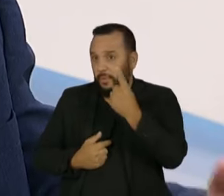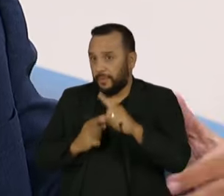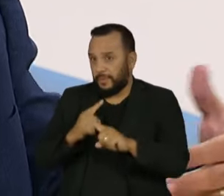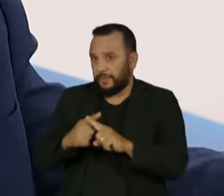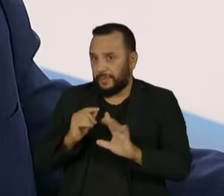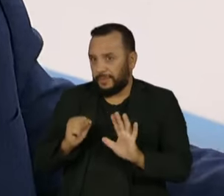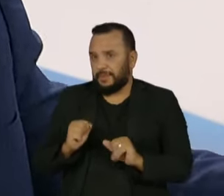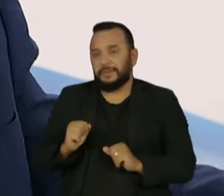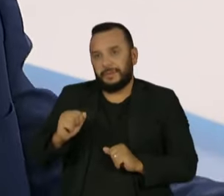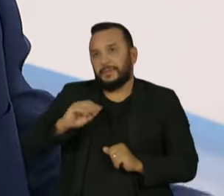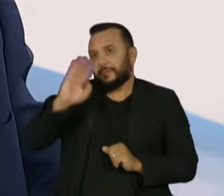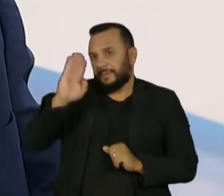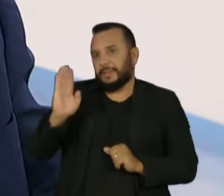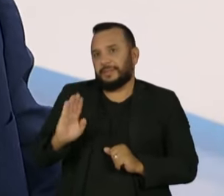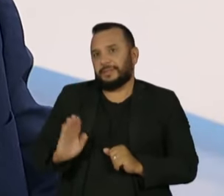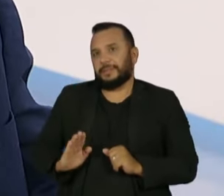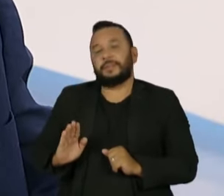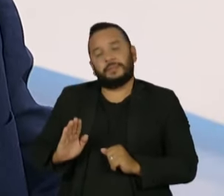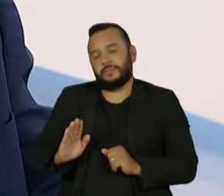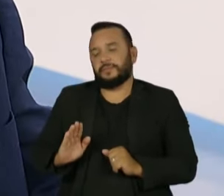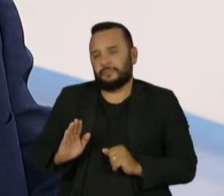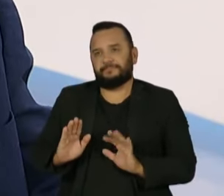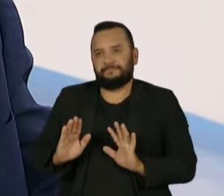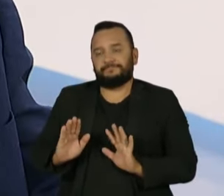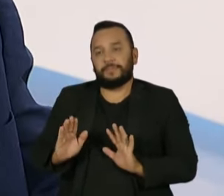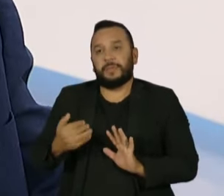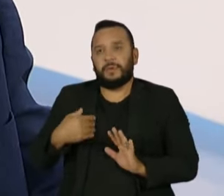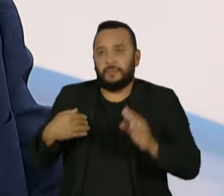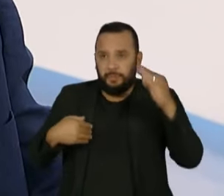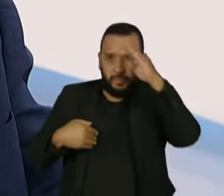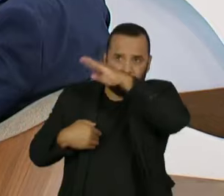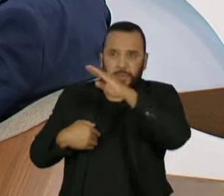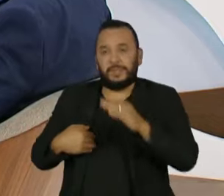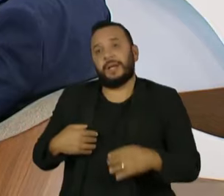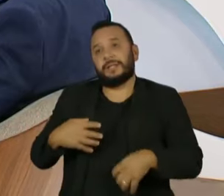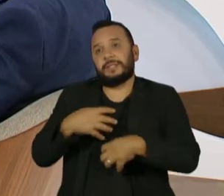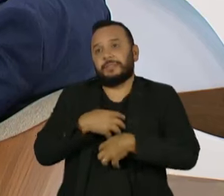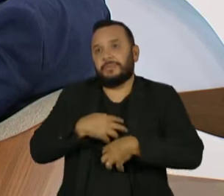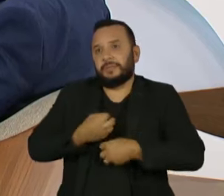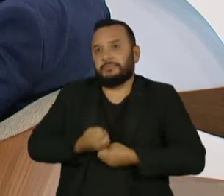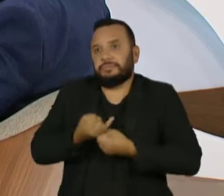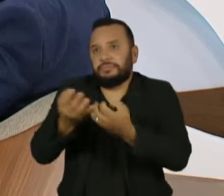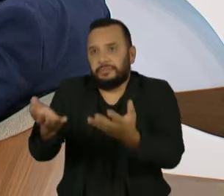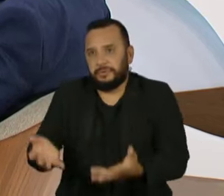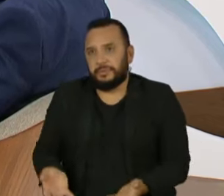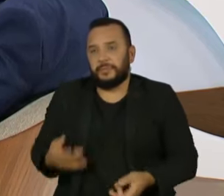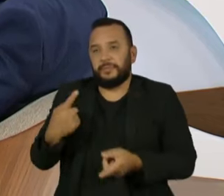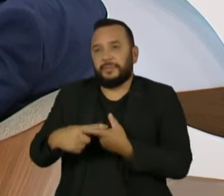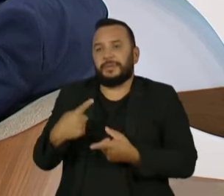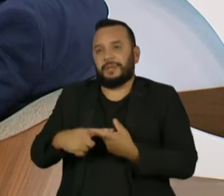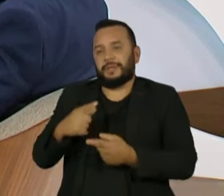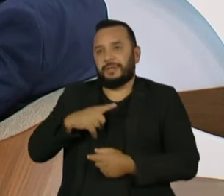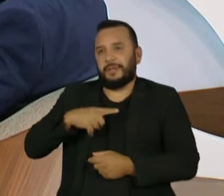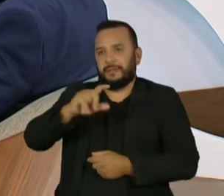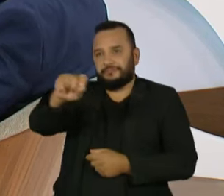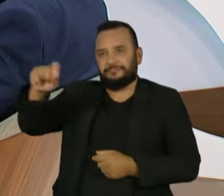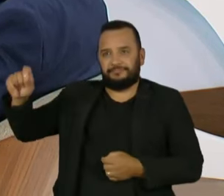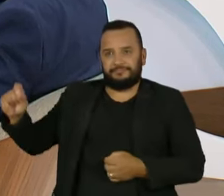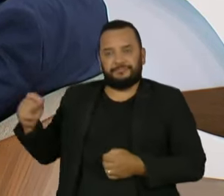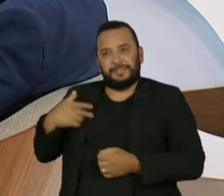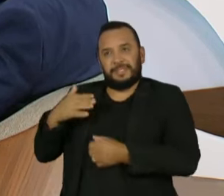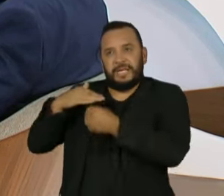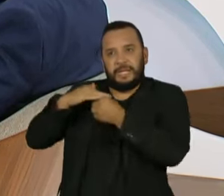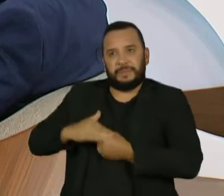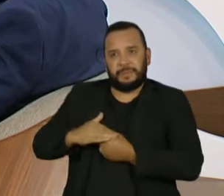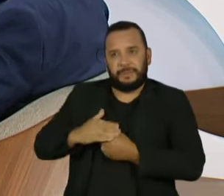exteriorizar o seu sentimento, inclusive, de estar sendo perseguido. O que aconteceu nesse